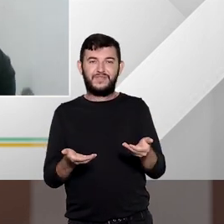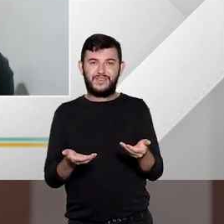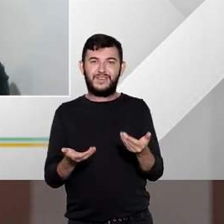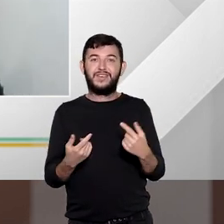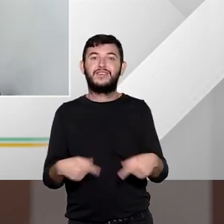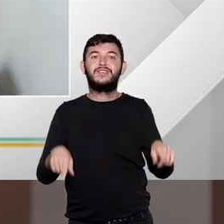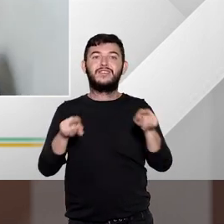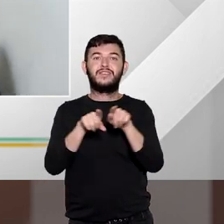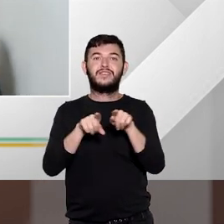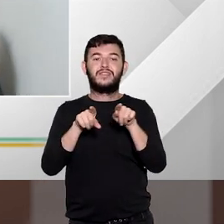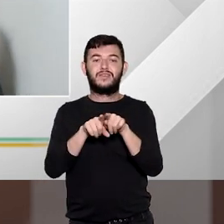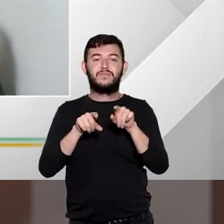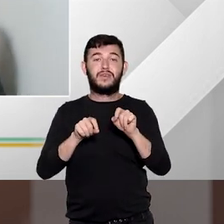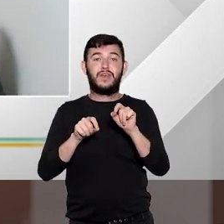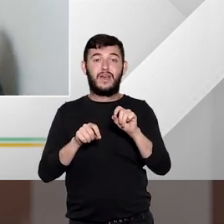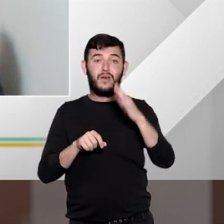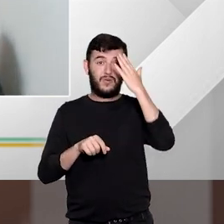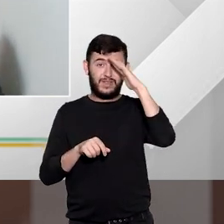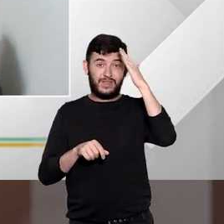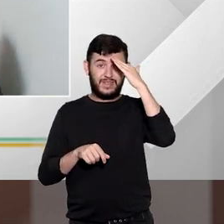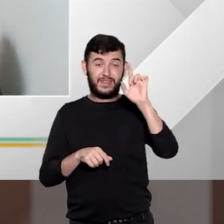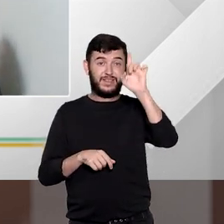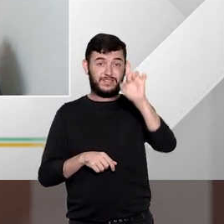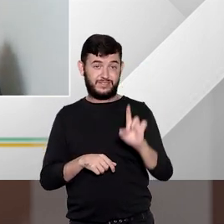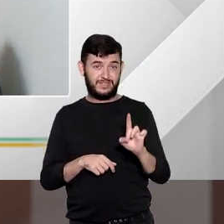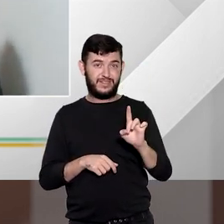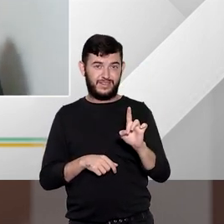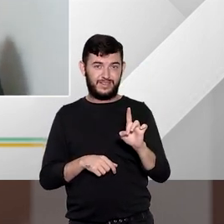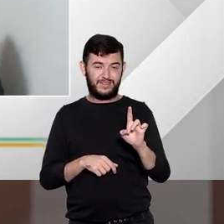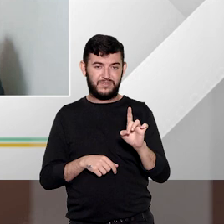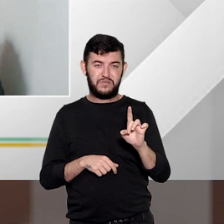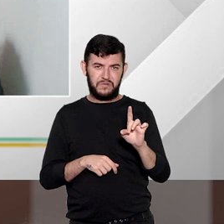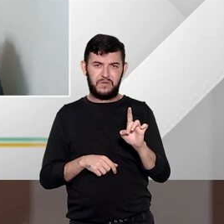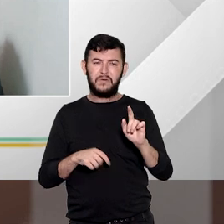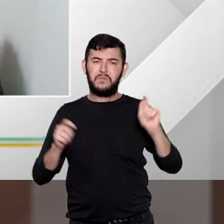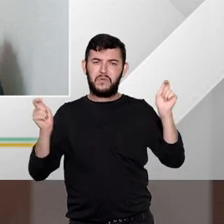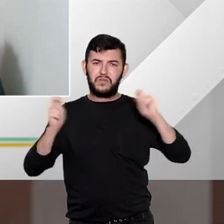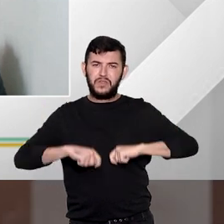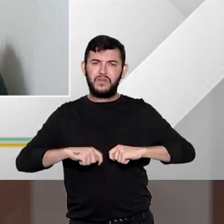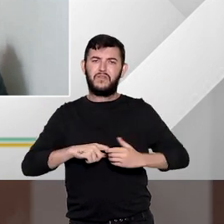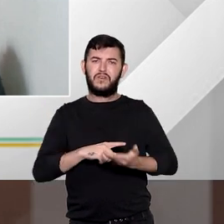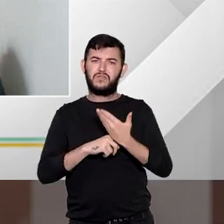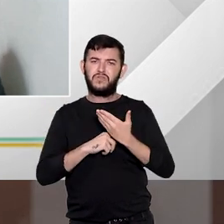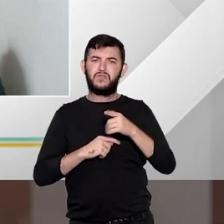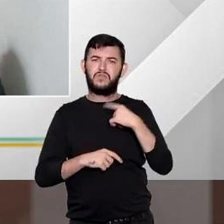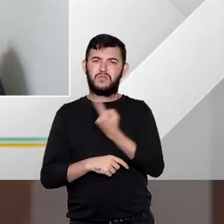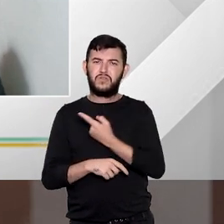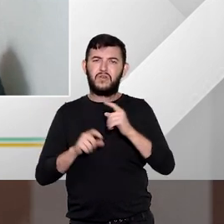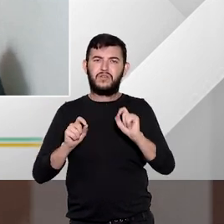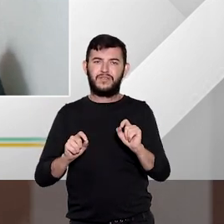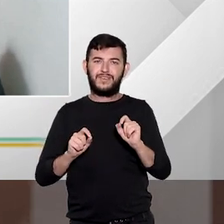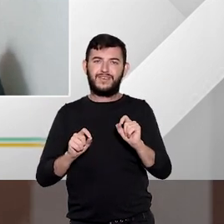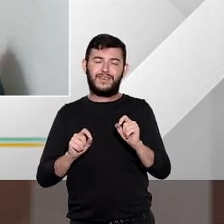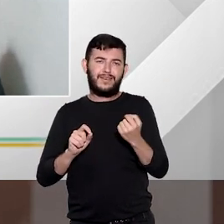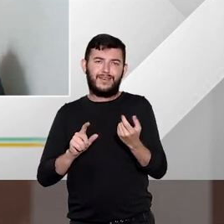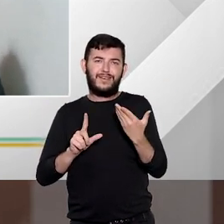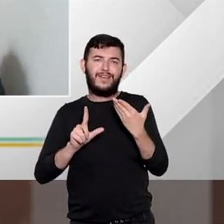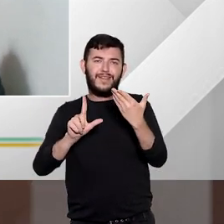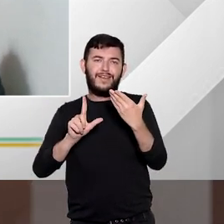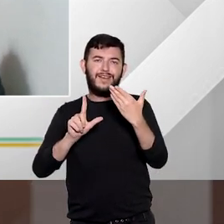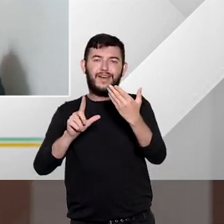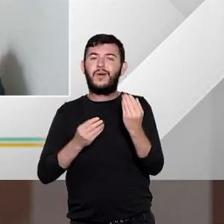ao Entender Direito de nos proporcionar a possibilidade ainda que de uma via remota